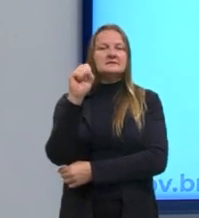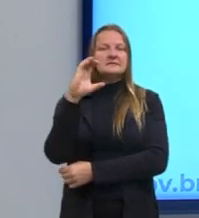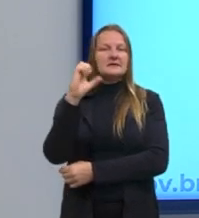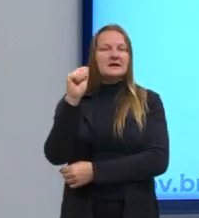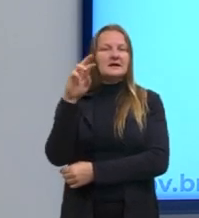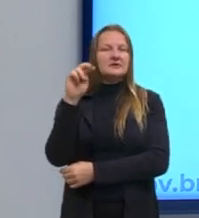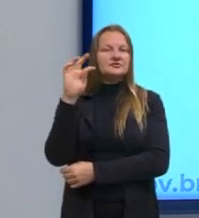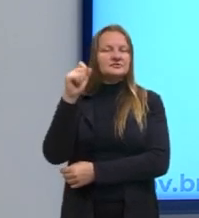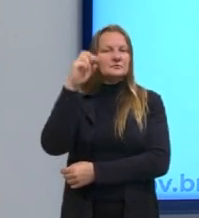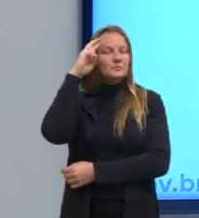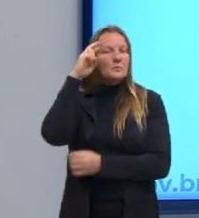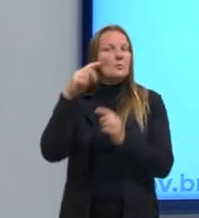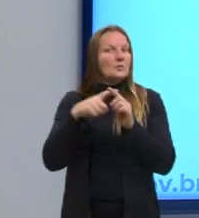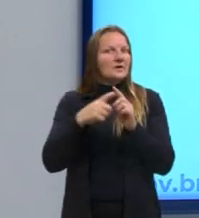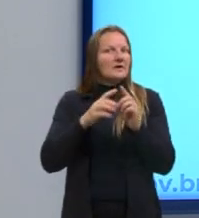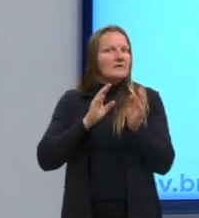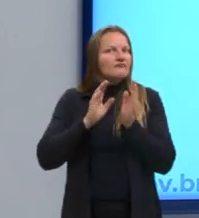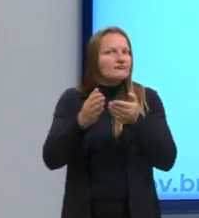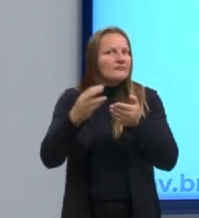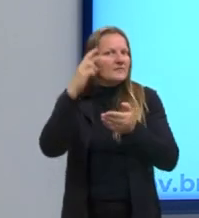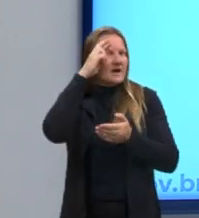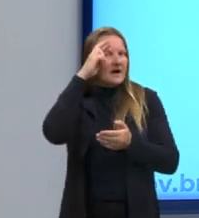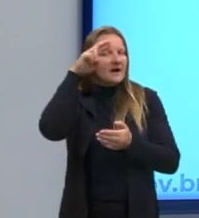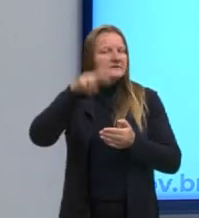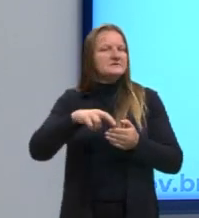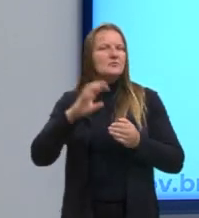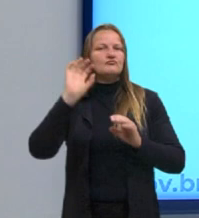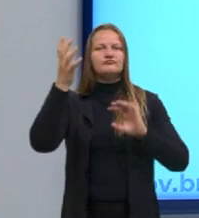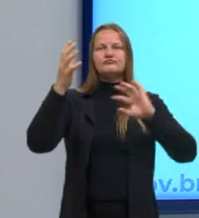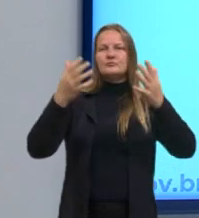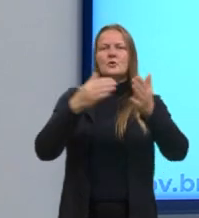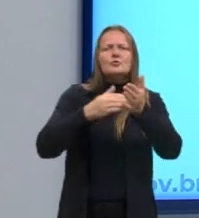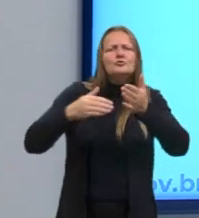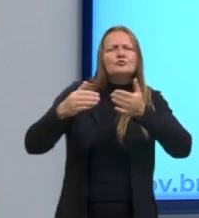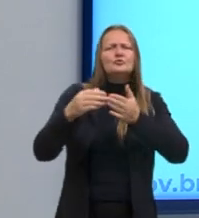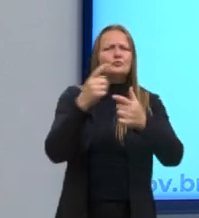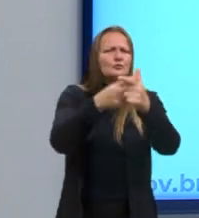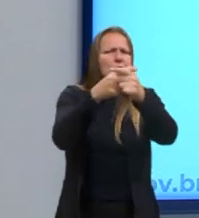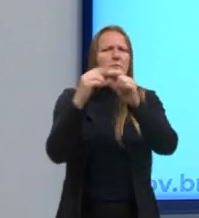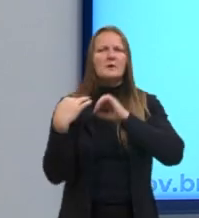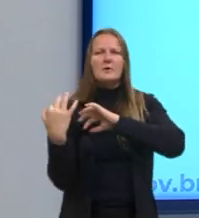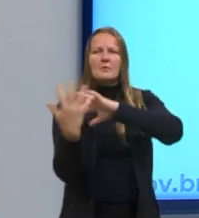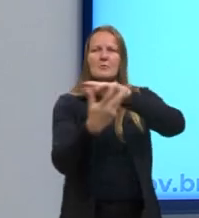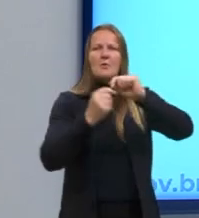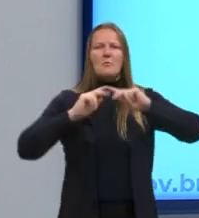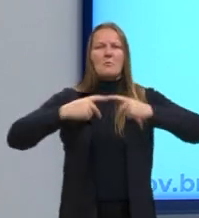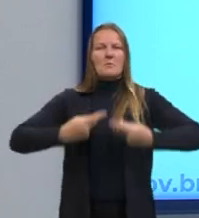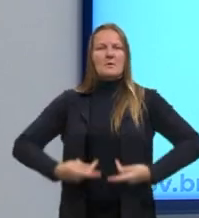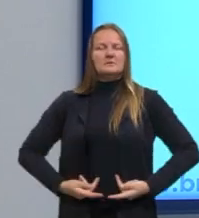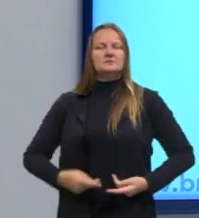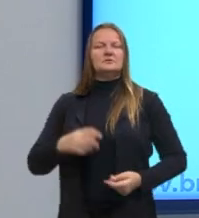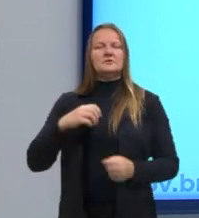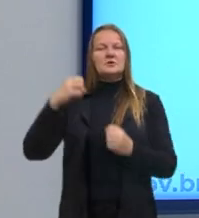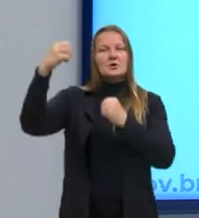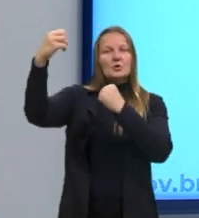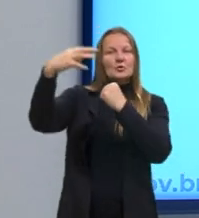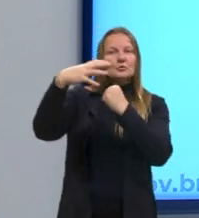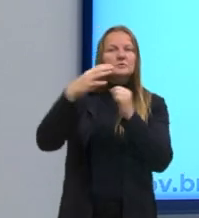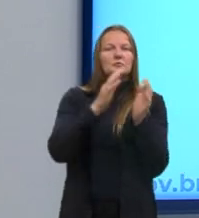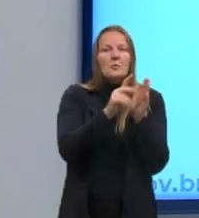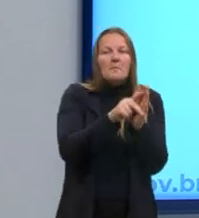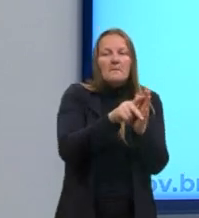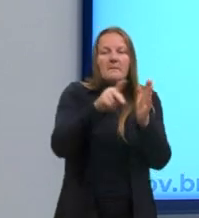através da razão, se encontraria soluções para todos os problemas da humanidade. Então, o Iluminismo é esse período